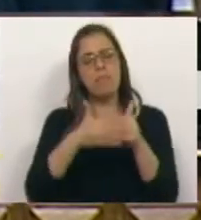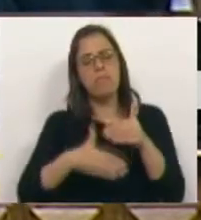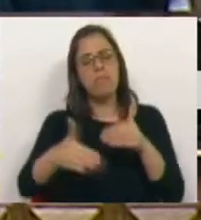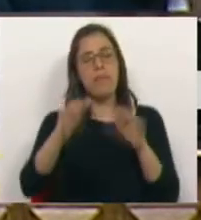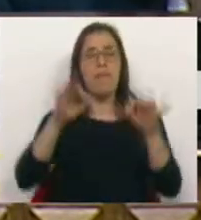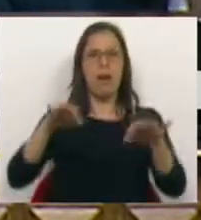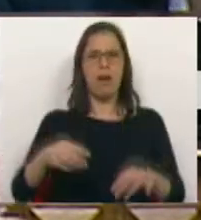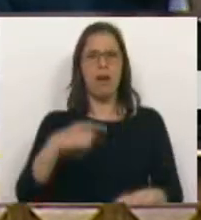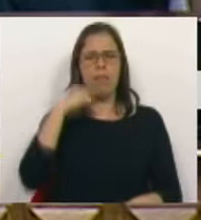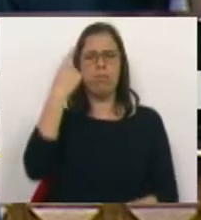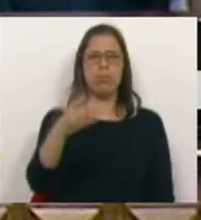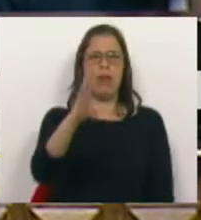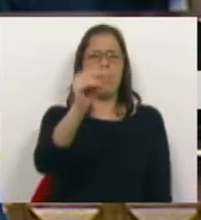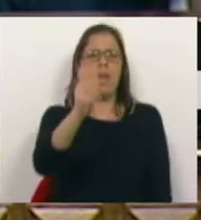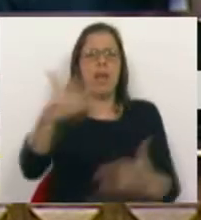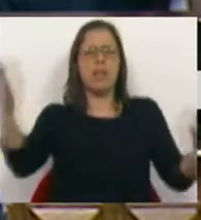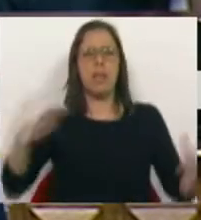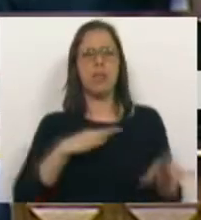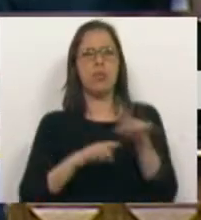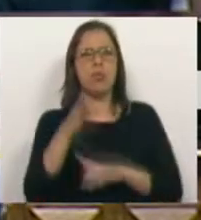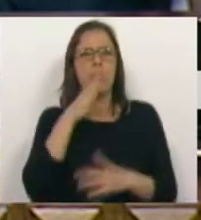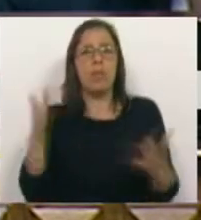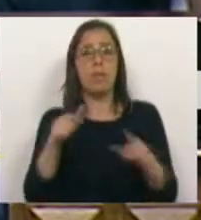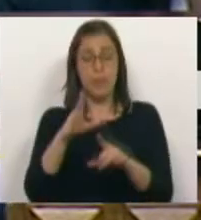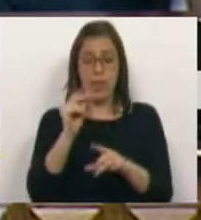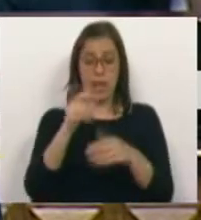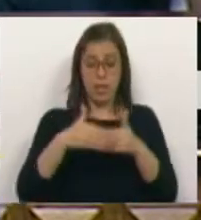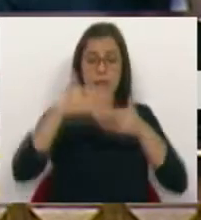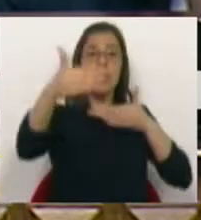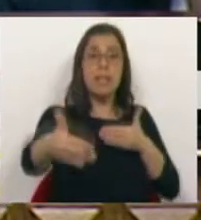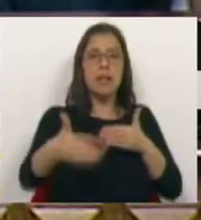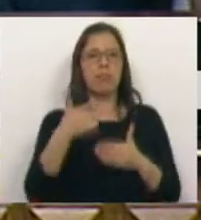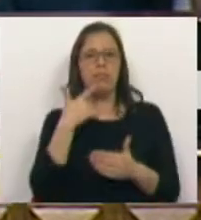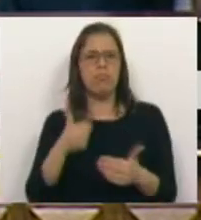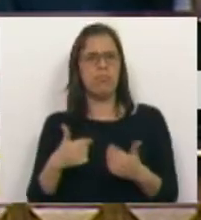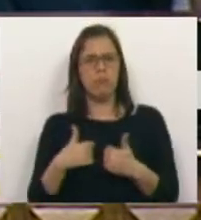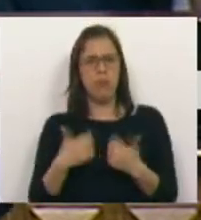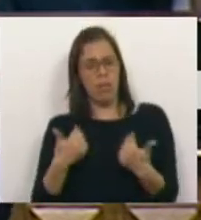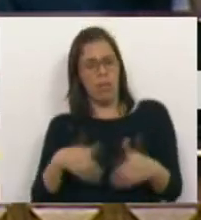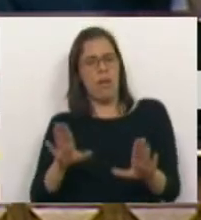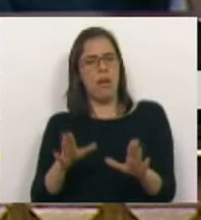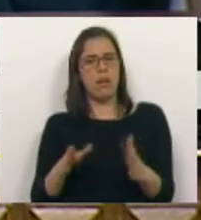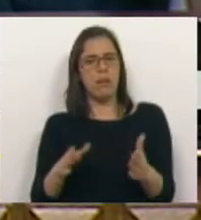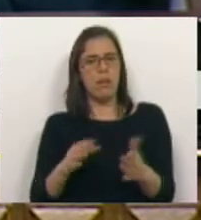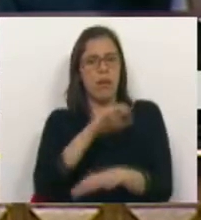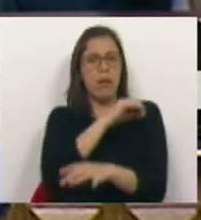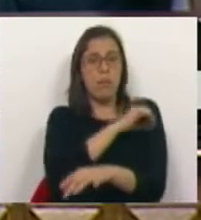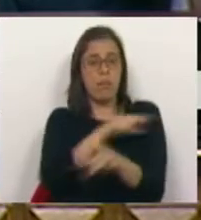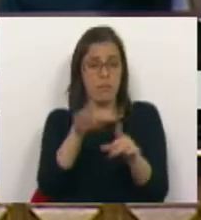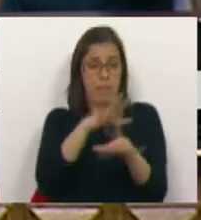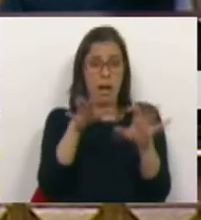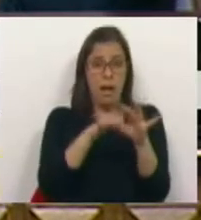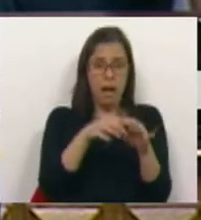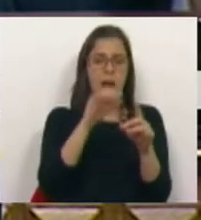anos eles já vão acabar. Falta uma década, Sras. e Srs. Deputados, e nessa década não nos podemos dar ao luxo de deixar na pobreza energética,